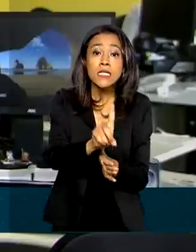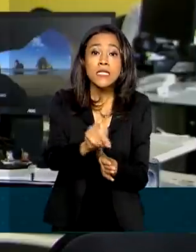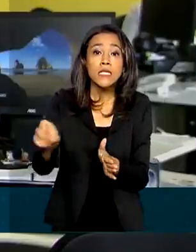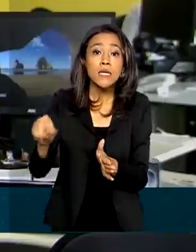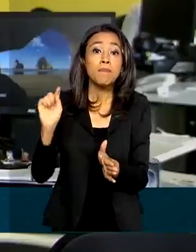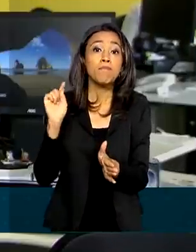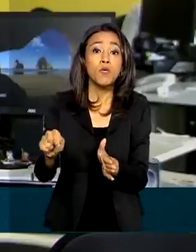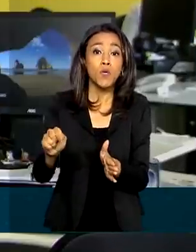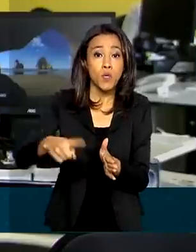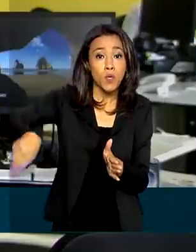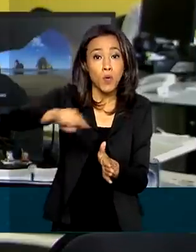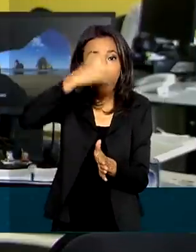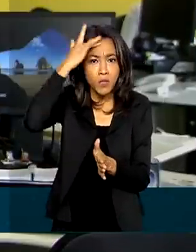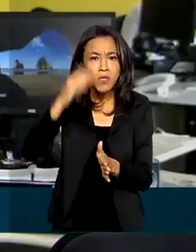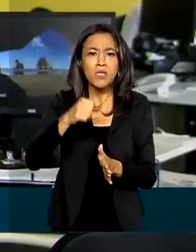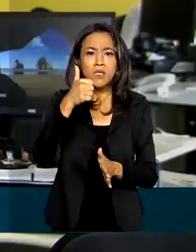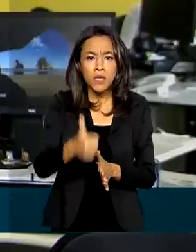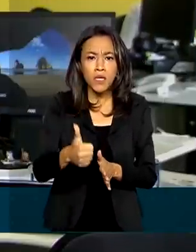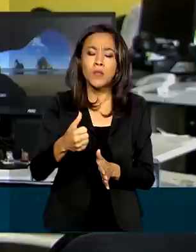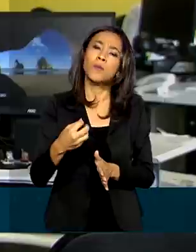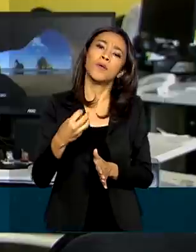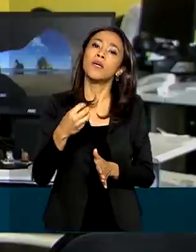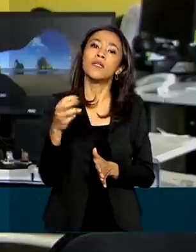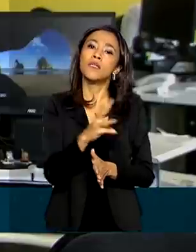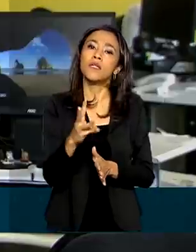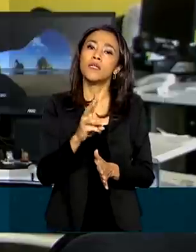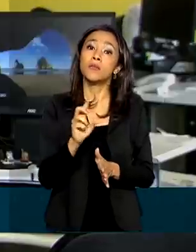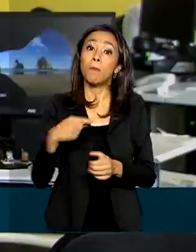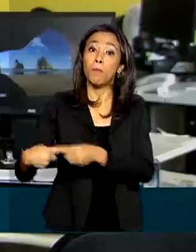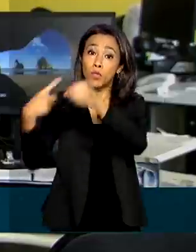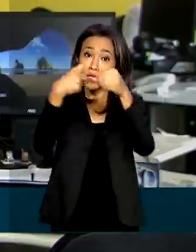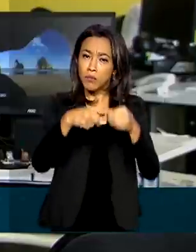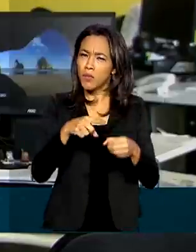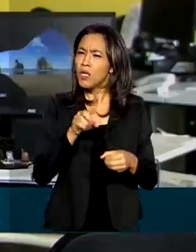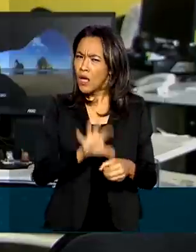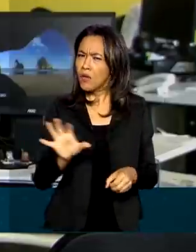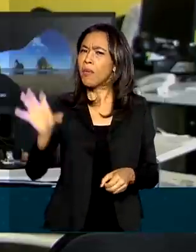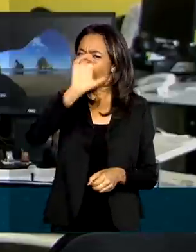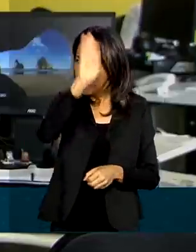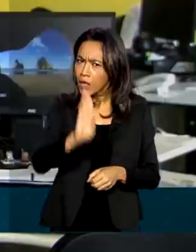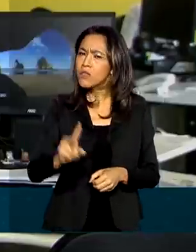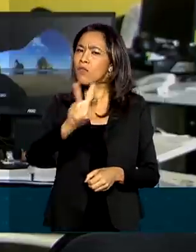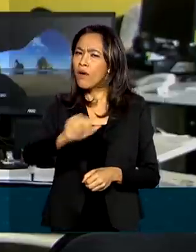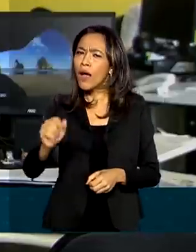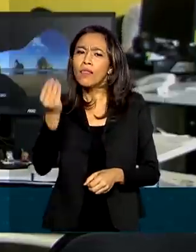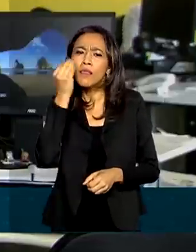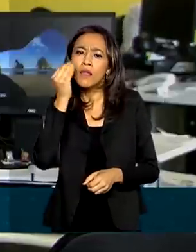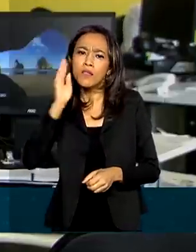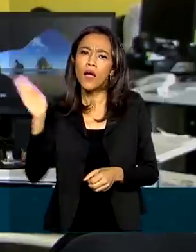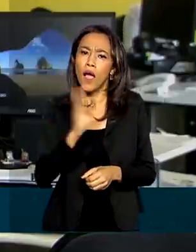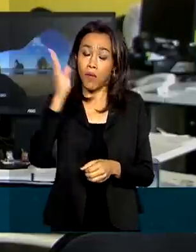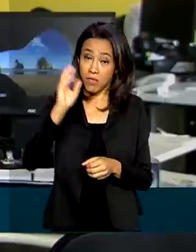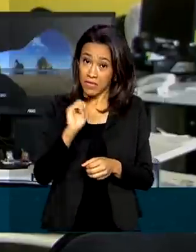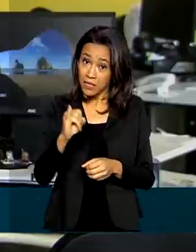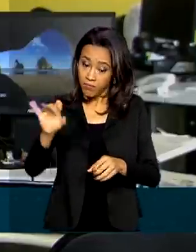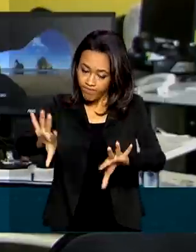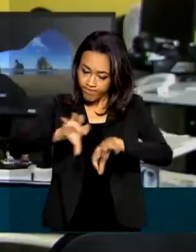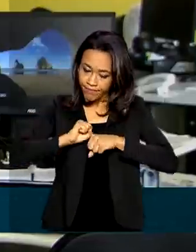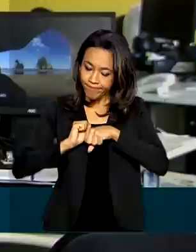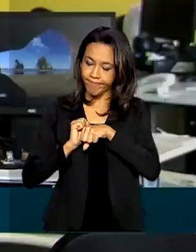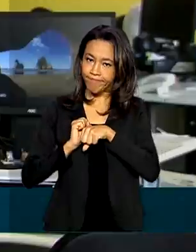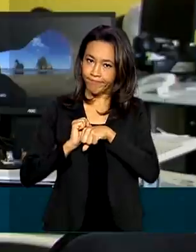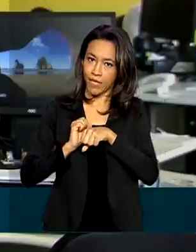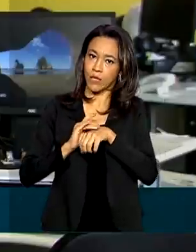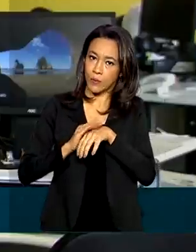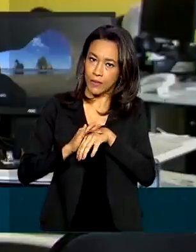e 133 municípios de todas as regiões do país vão realizar o teste rápido para saber se já foram contaminadas. Os